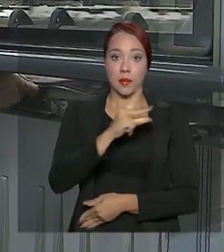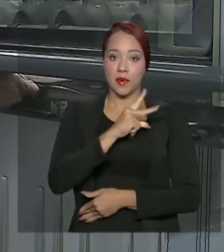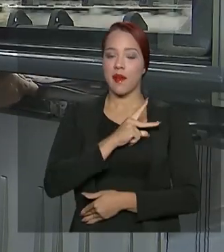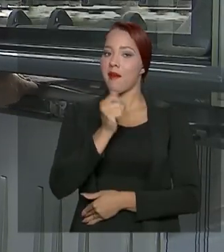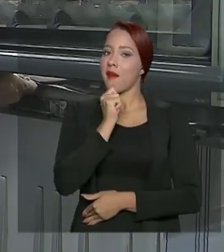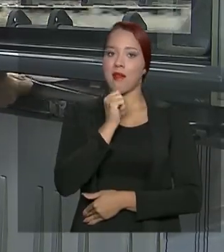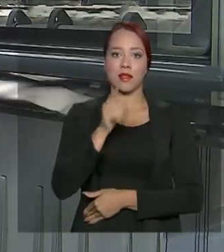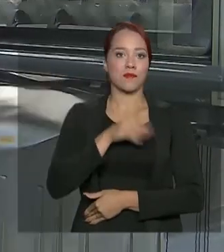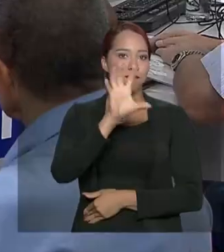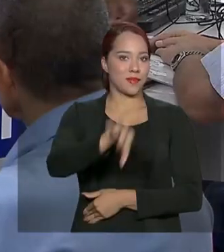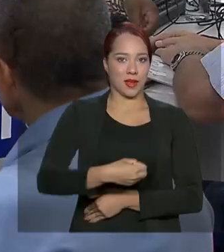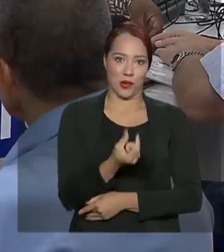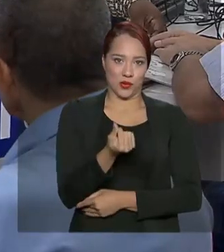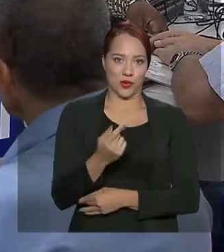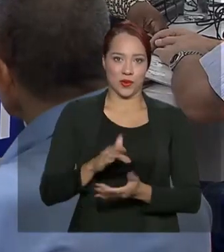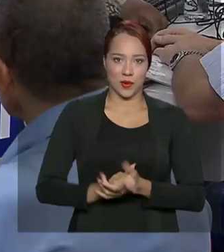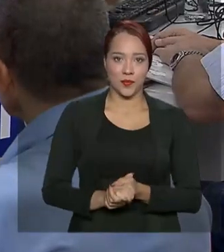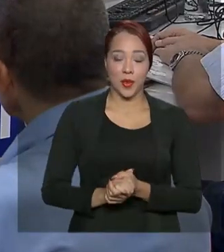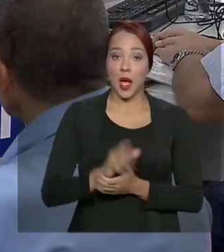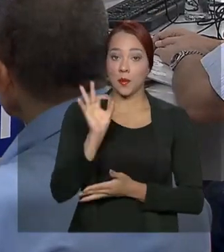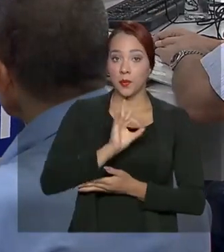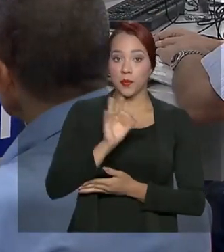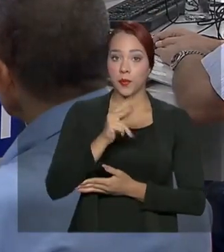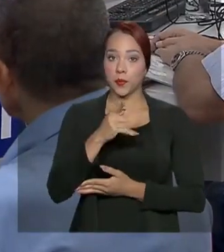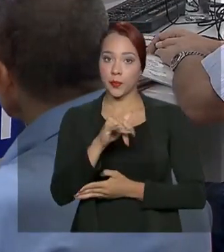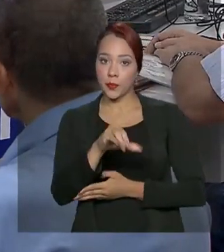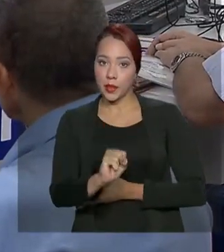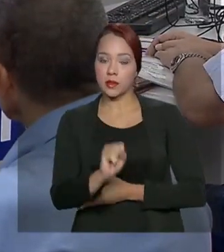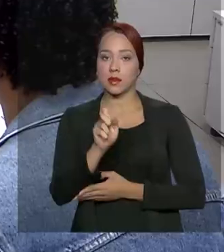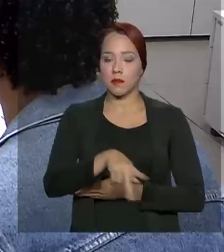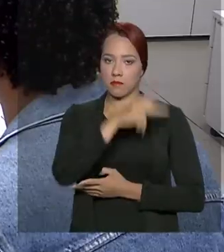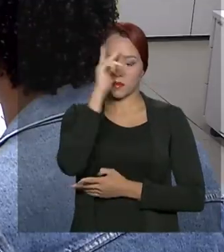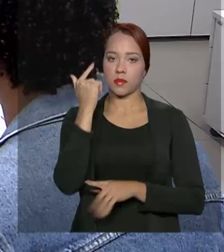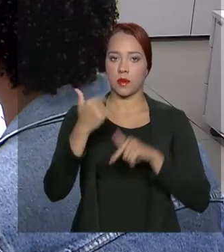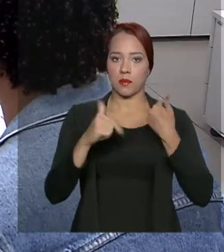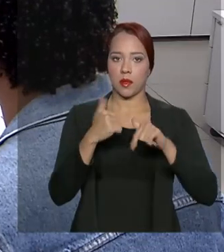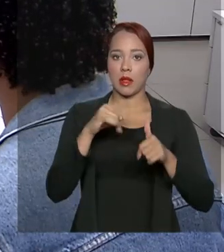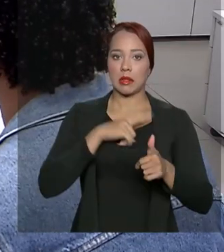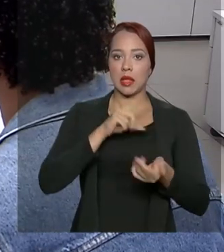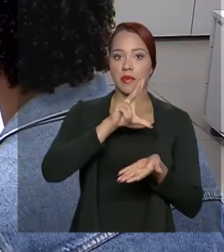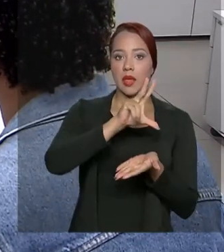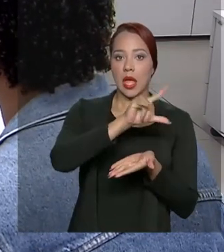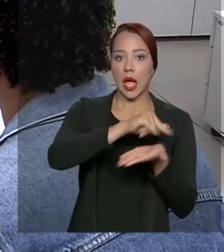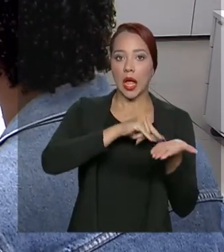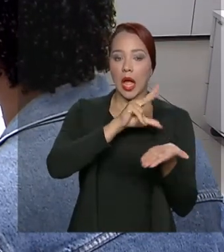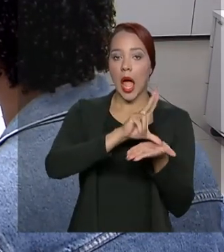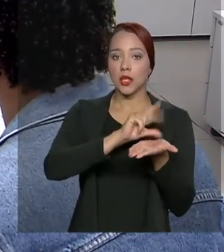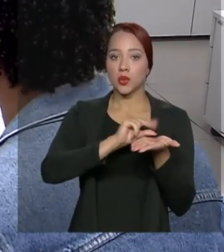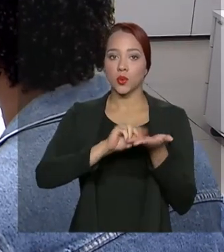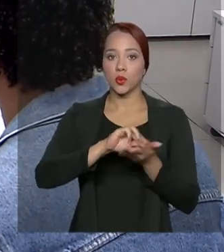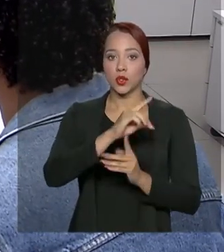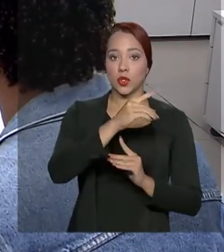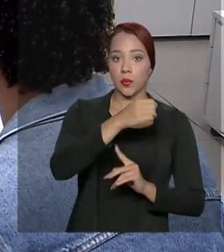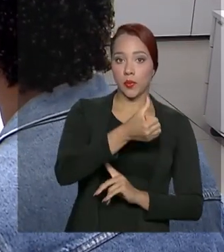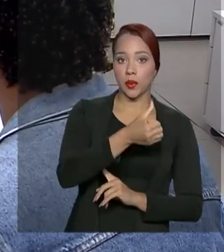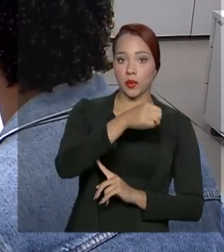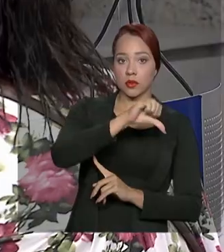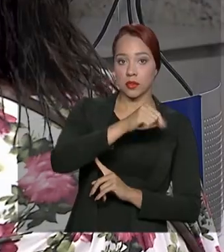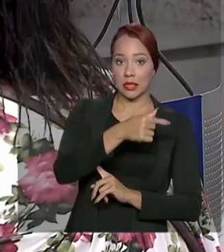foram buscar o dinheiro. As cotas do PIS são para os trabalhadores que tiveram carteira assinada de 1971